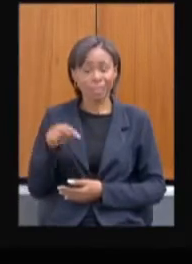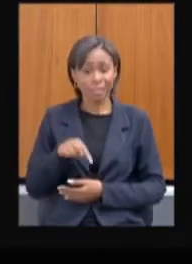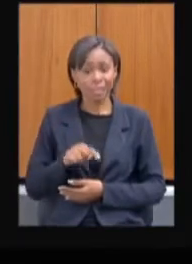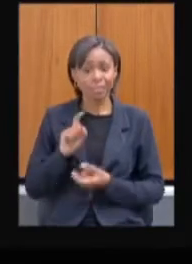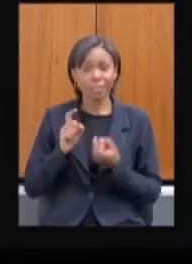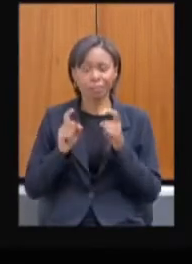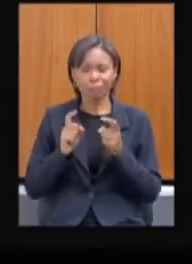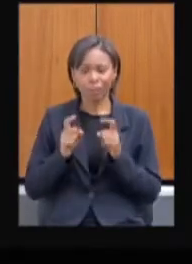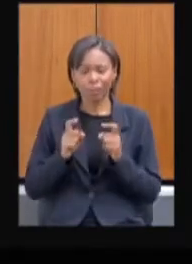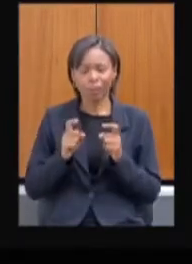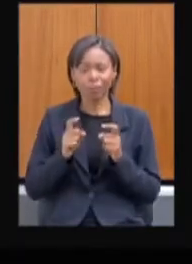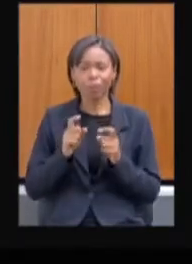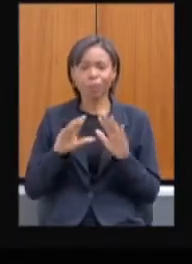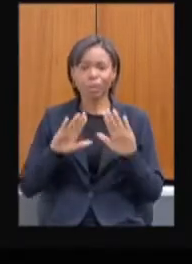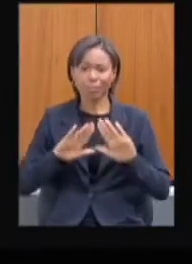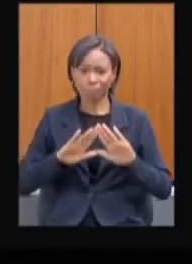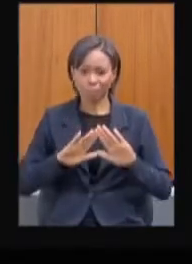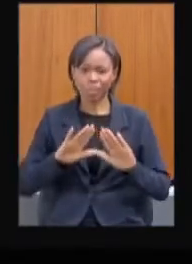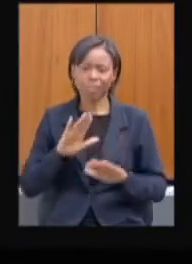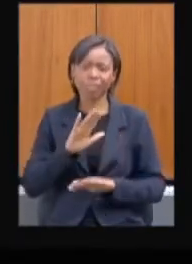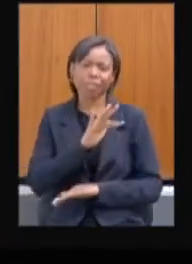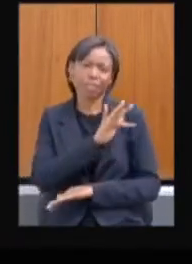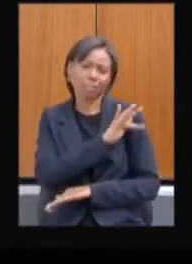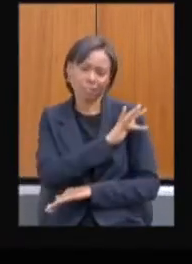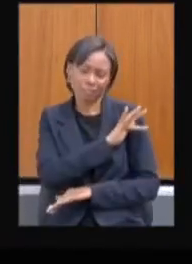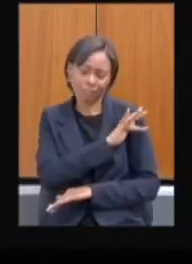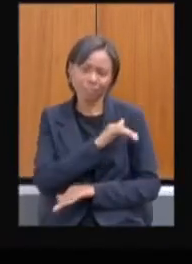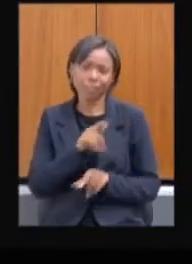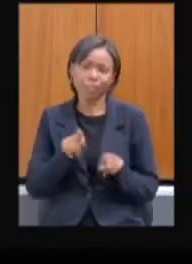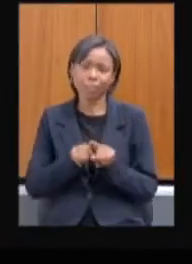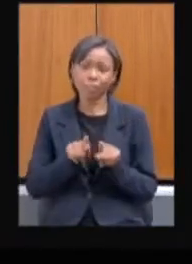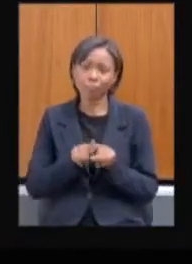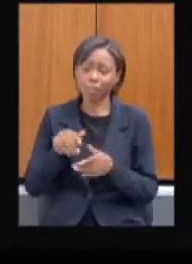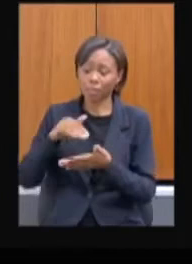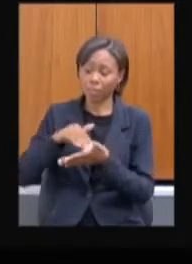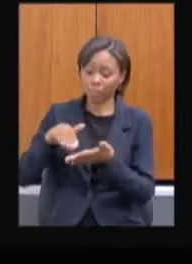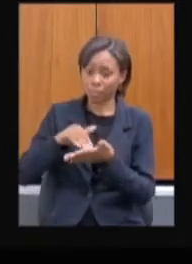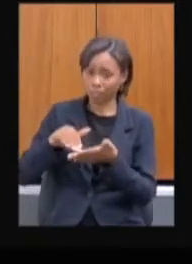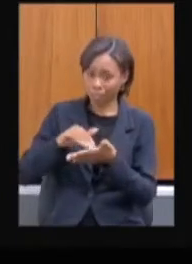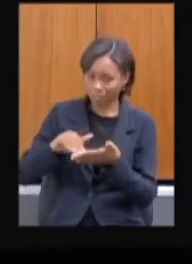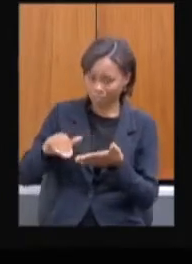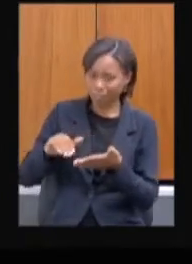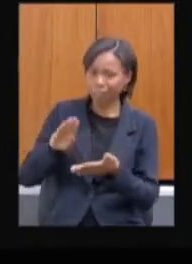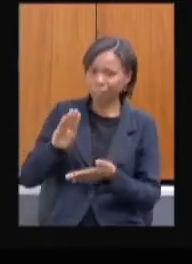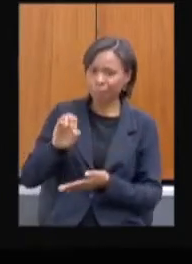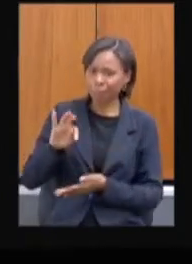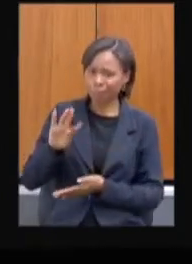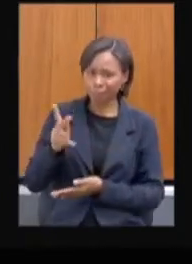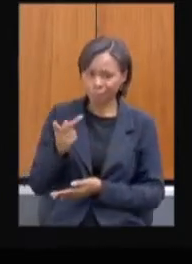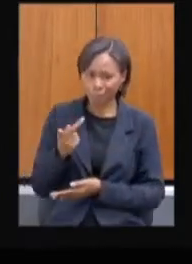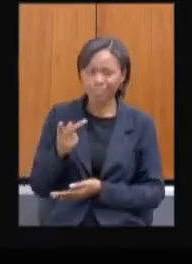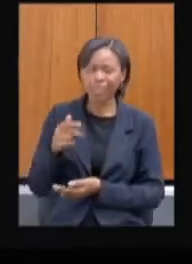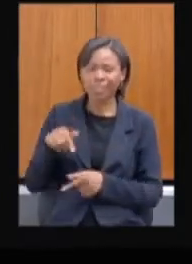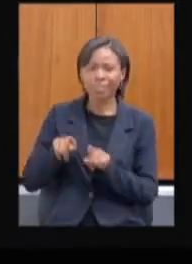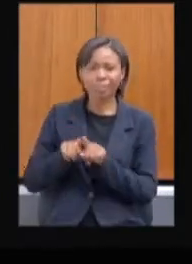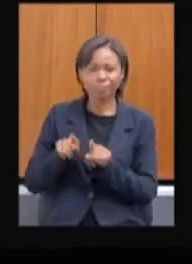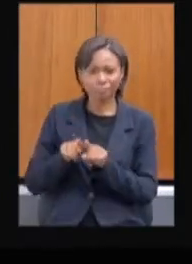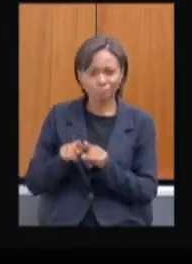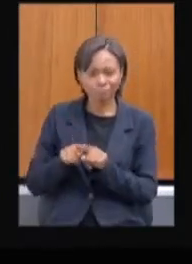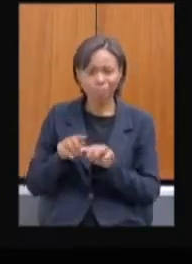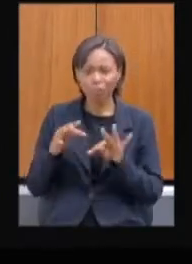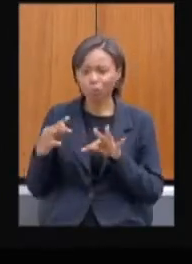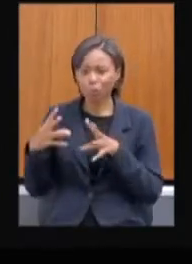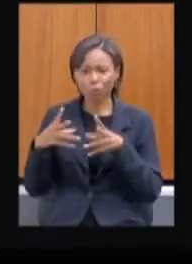Assembleia Fiscalista, cumprimentar a secretária Elizabeth Jucá, cumprimentar todas as deputadas e deputadas presentes,